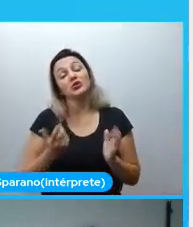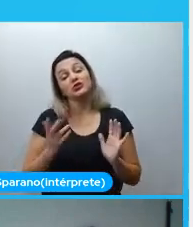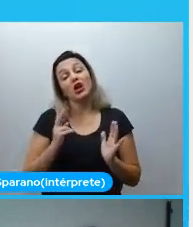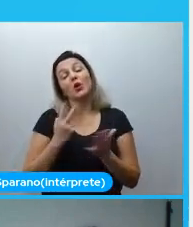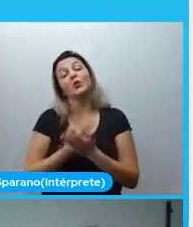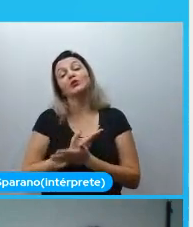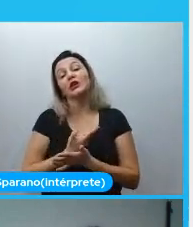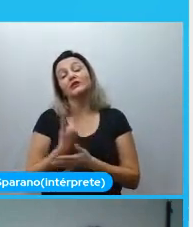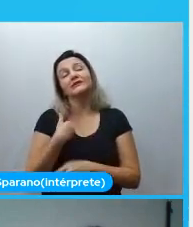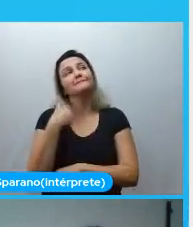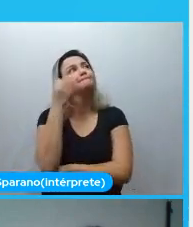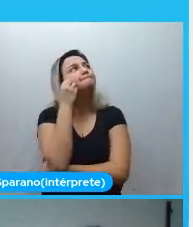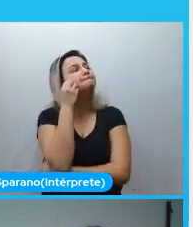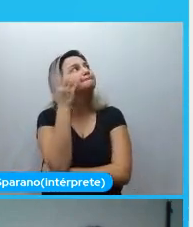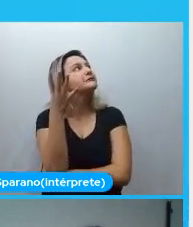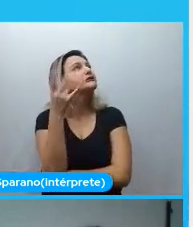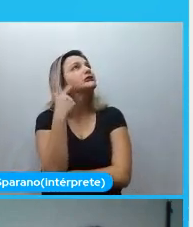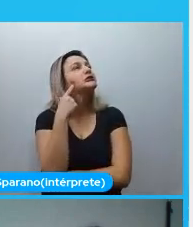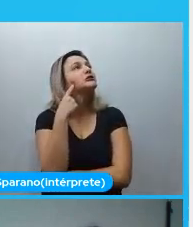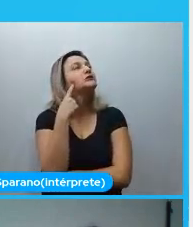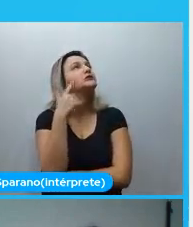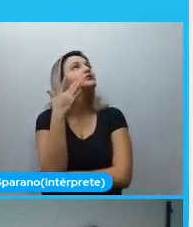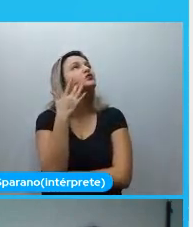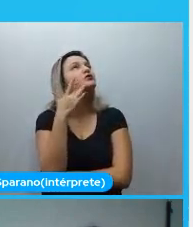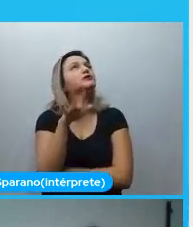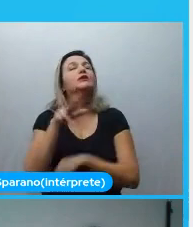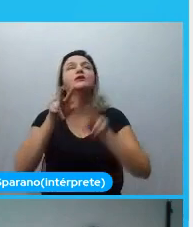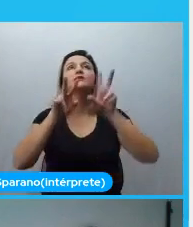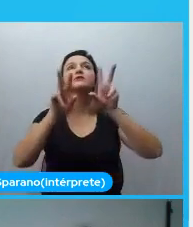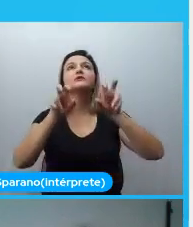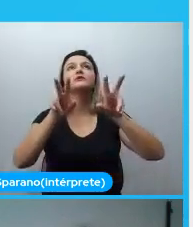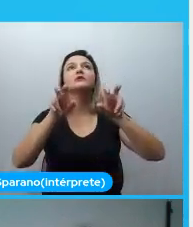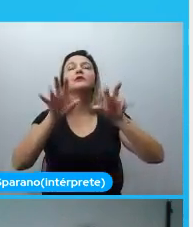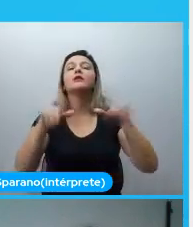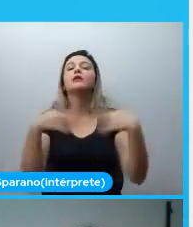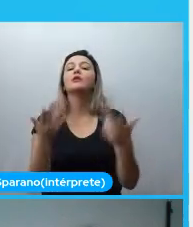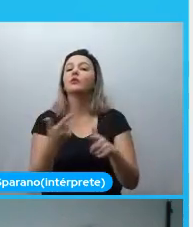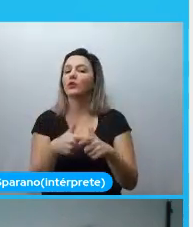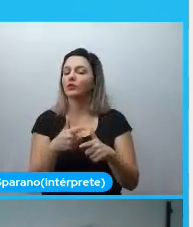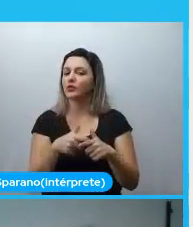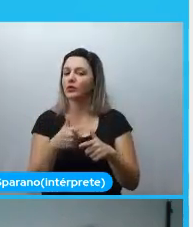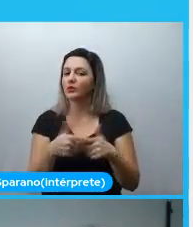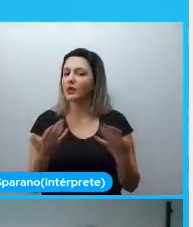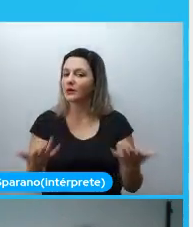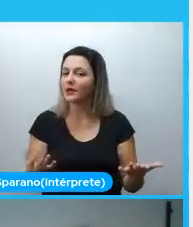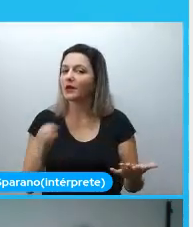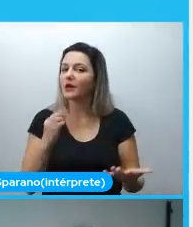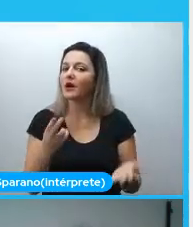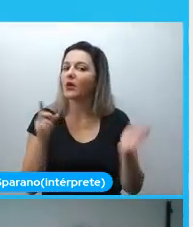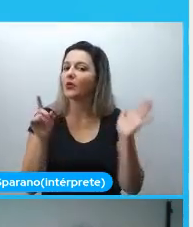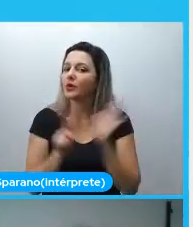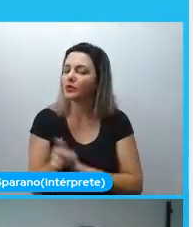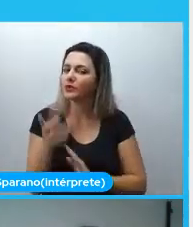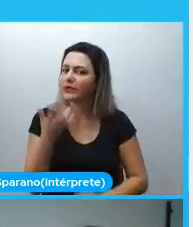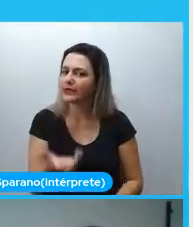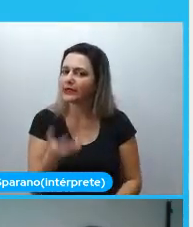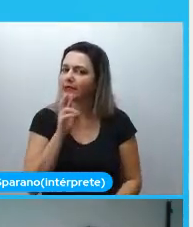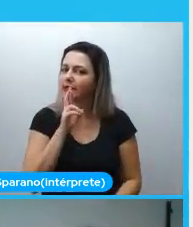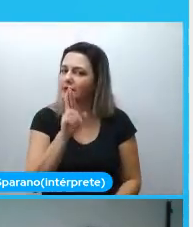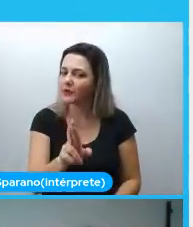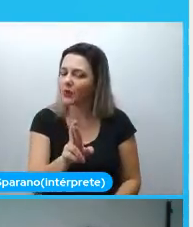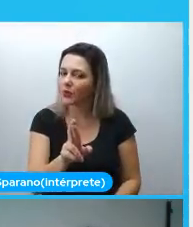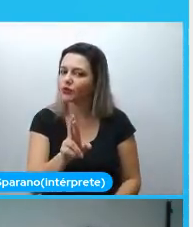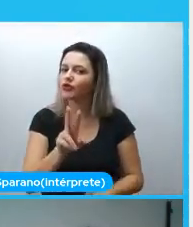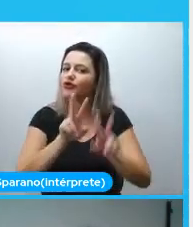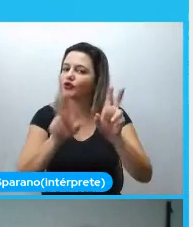é possível que você não saiba o tema e é possível que você não saiba qual o problema ou a pergunta que você quer responder. Mas